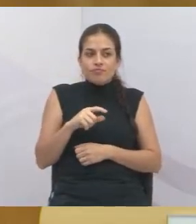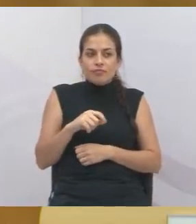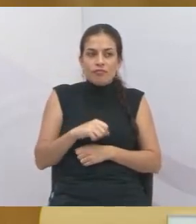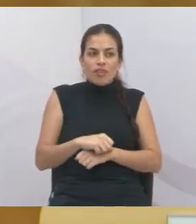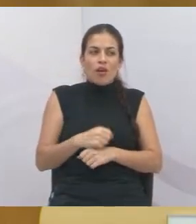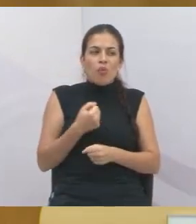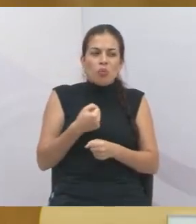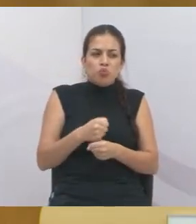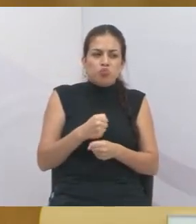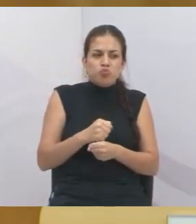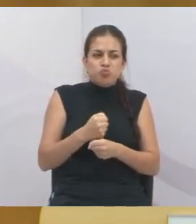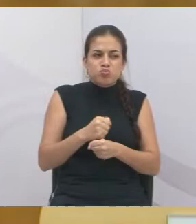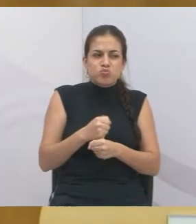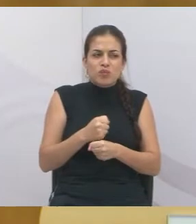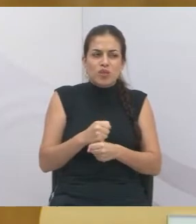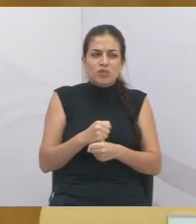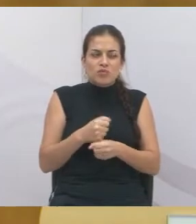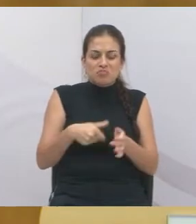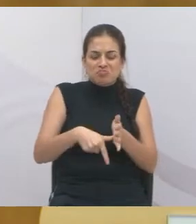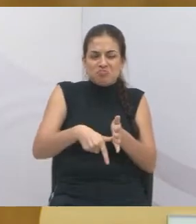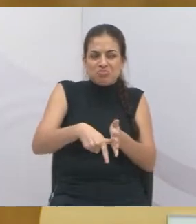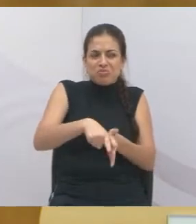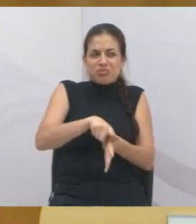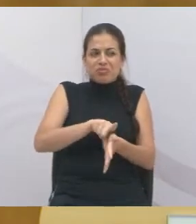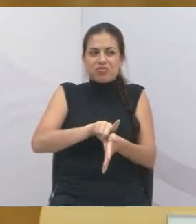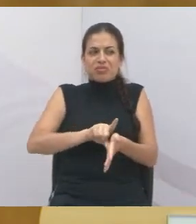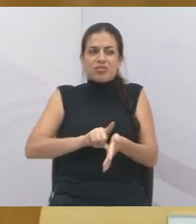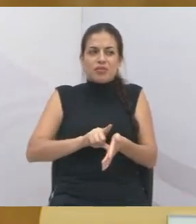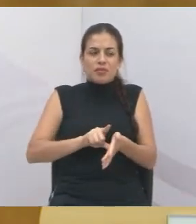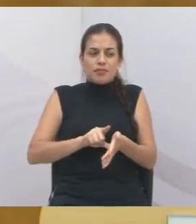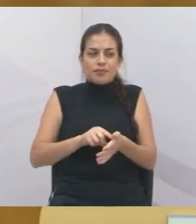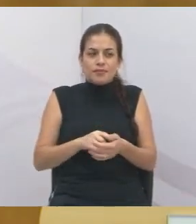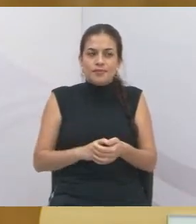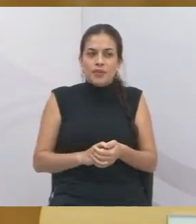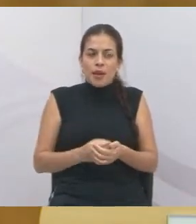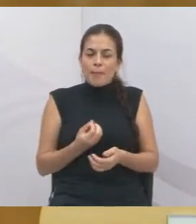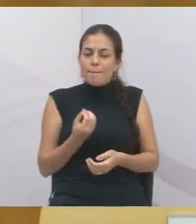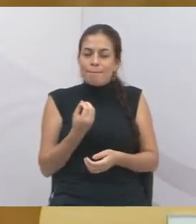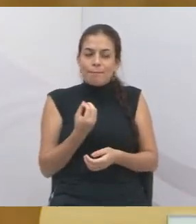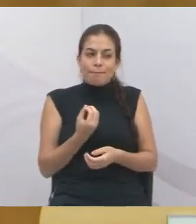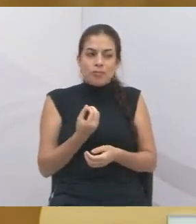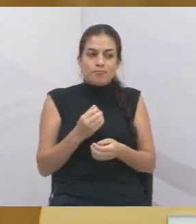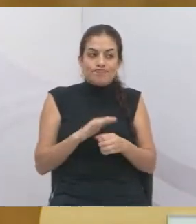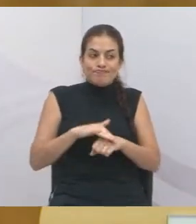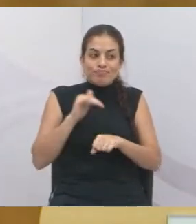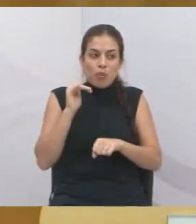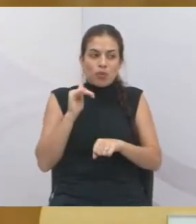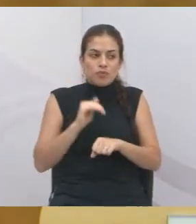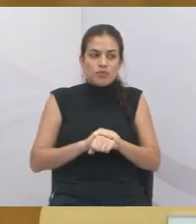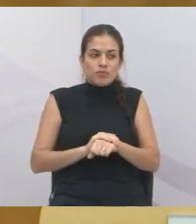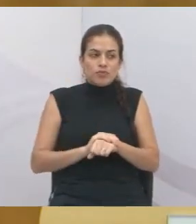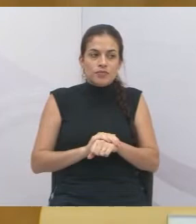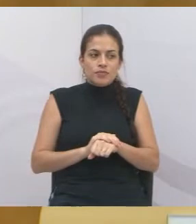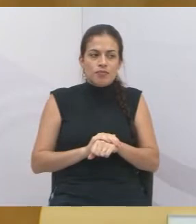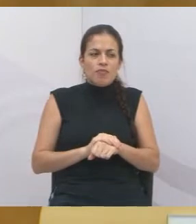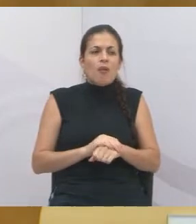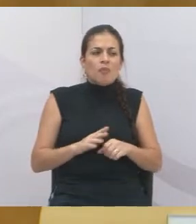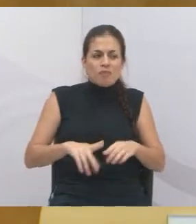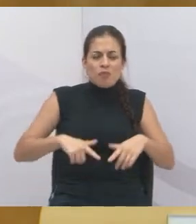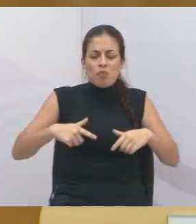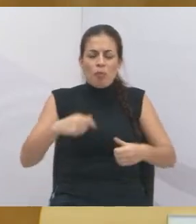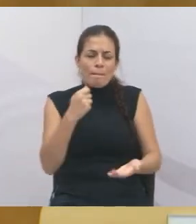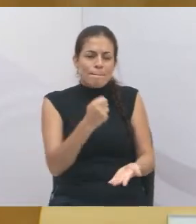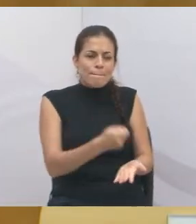muita coisa numa obra daquele porte. Nós vamos acompanhar a execução, vamos cobrar a celeridade nessa obra para que a